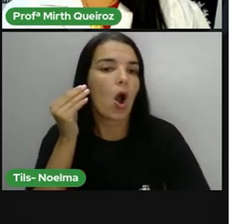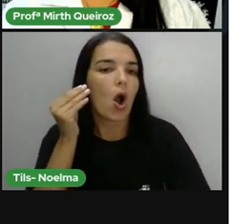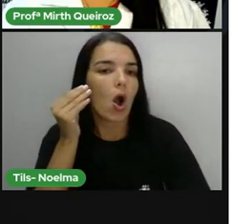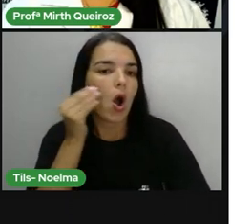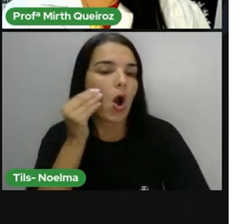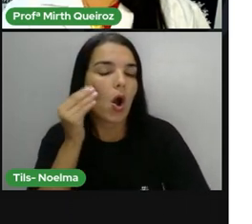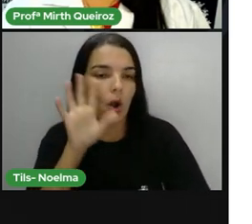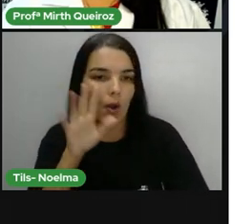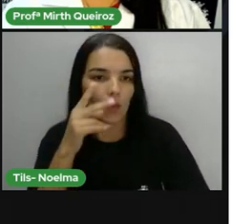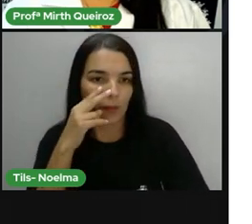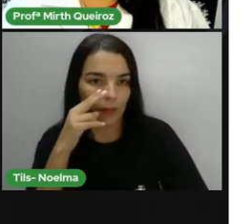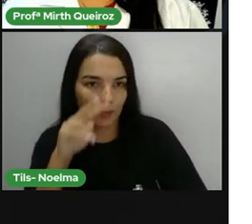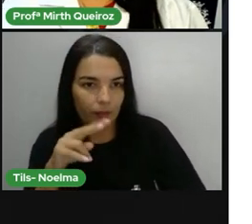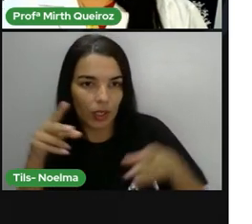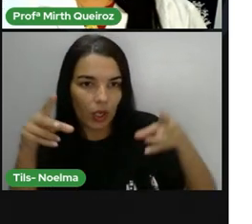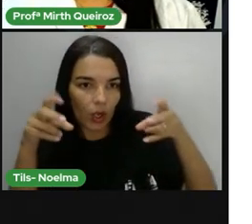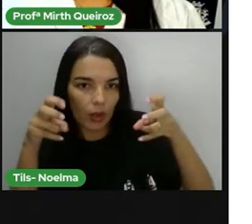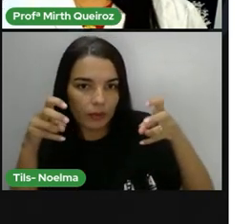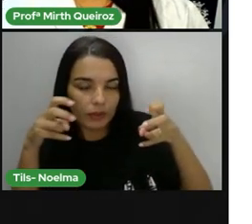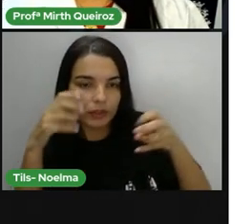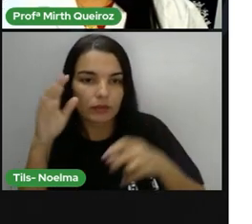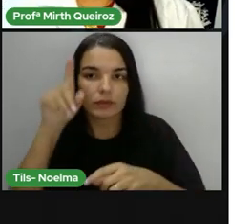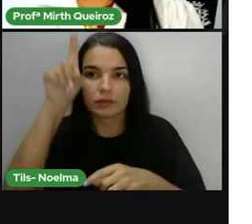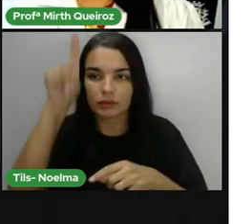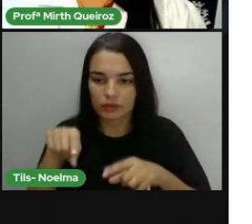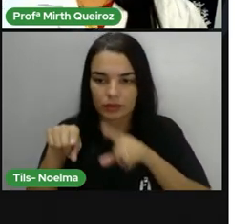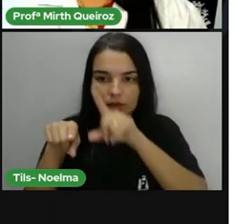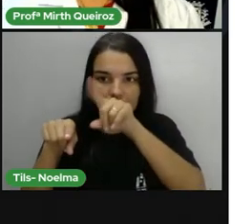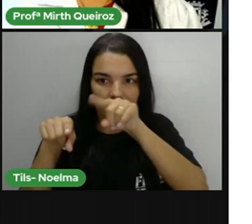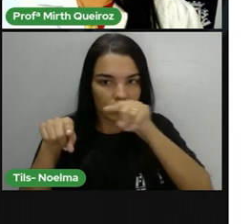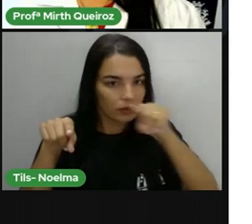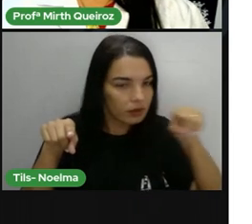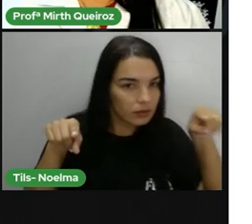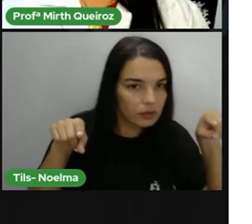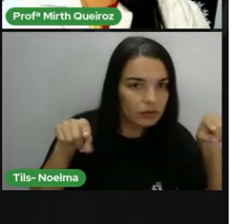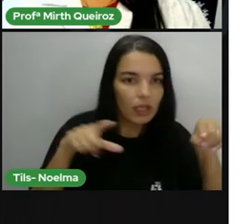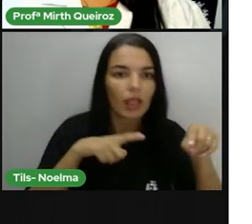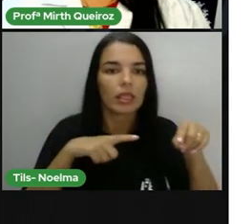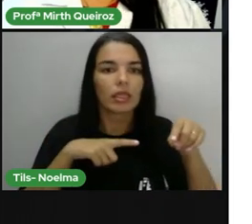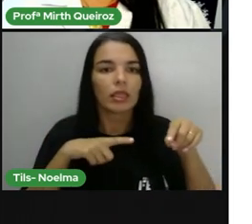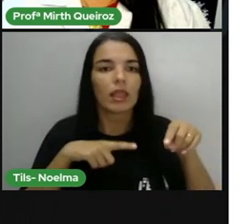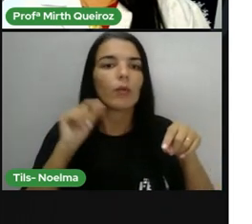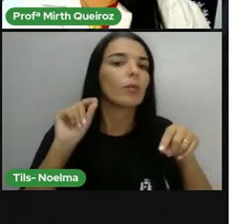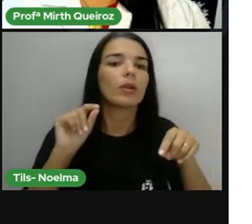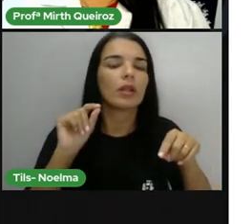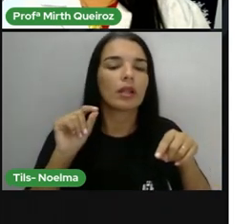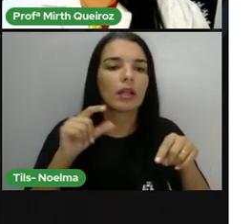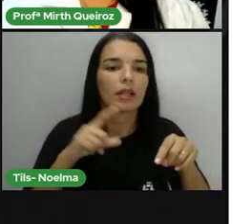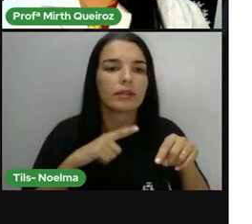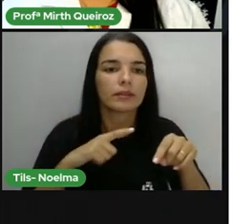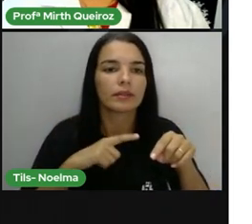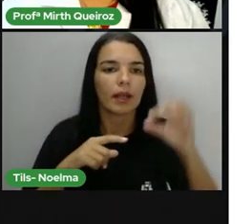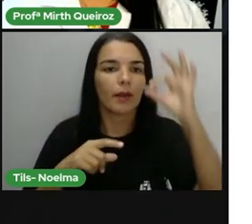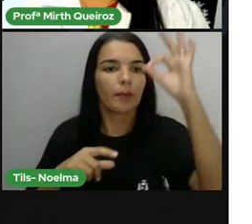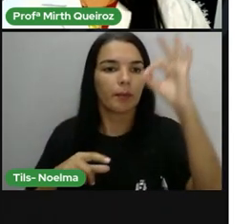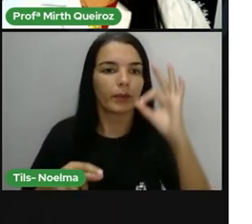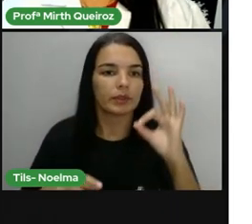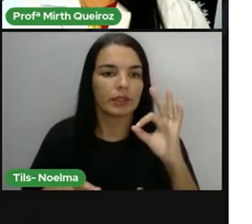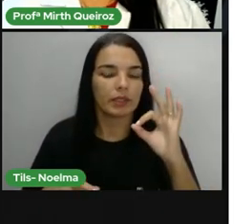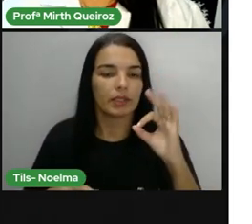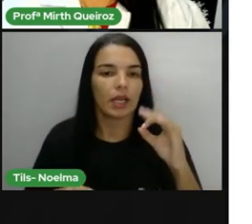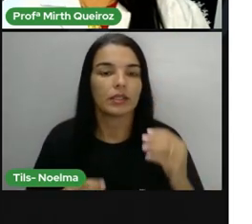comparação de frutos processados no gráfico e responda. E nós temos um gráfico aqui, onde tem por porcentagem